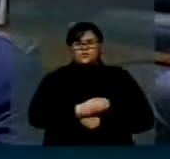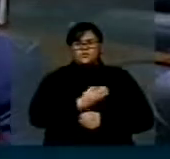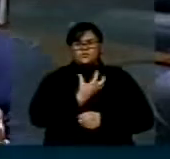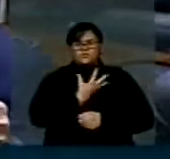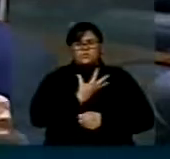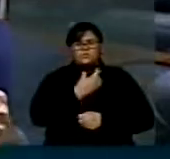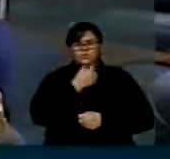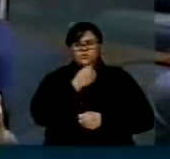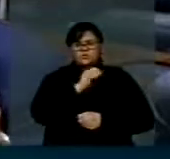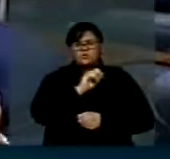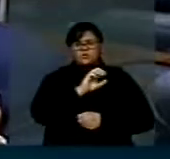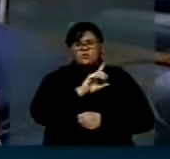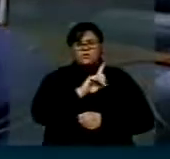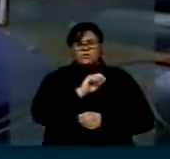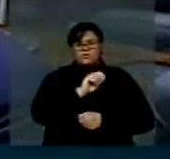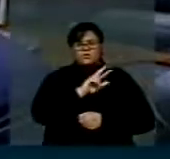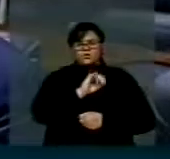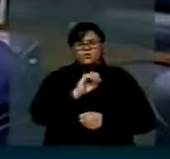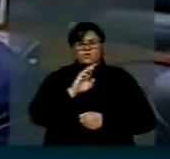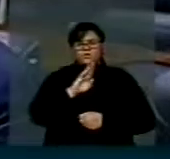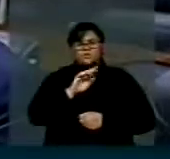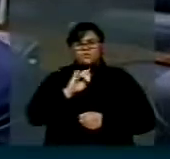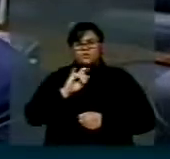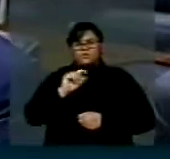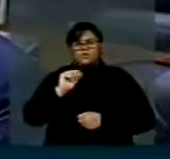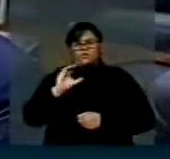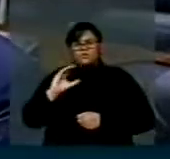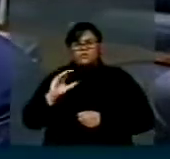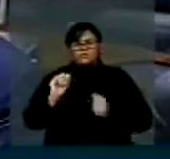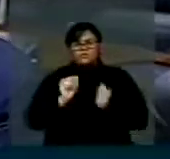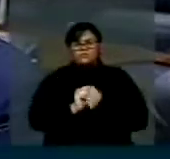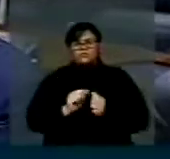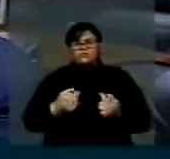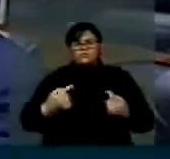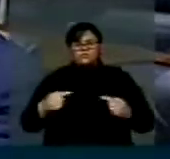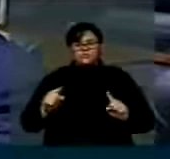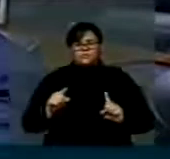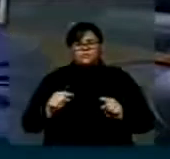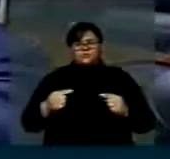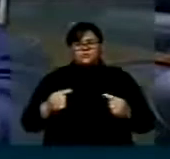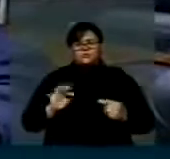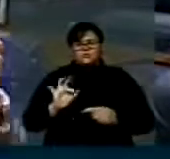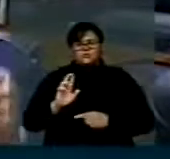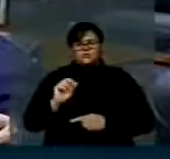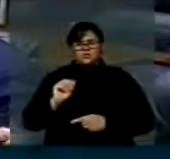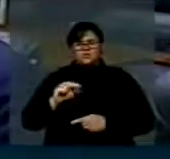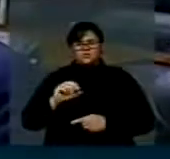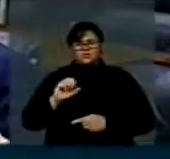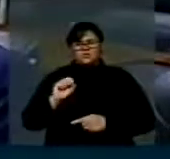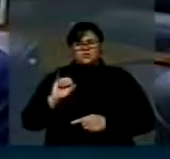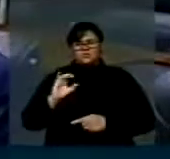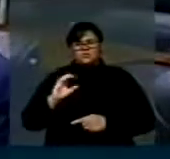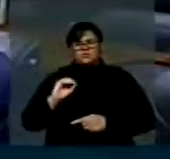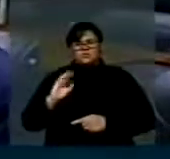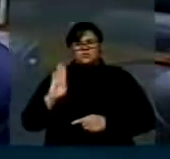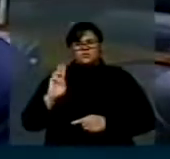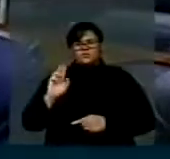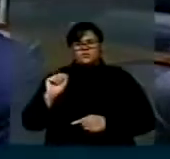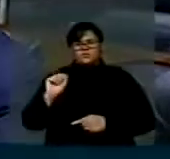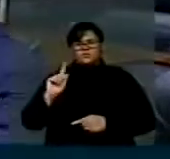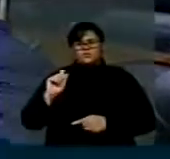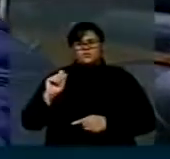E Olavo Bilac, juntamente com a música de Francisco Braga, fez o hino à bandeira do Brasil.